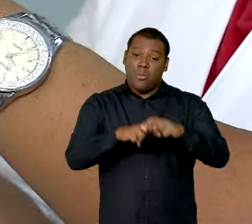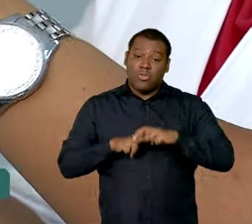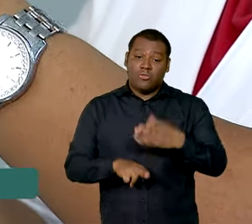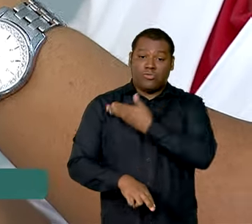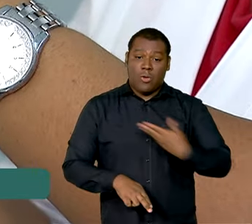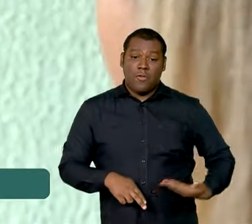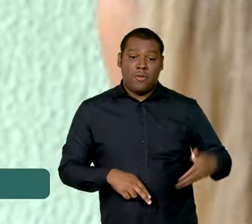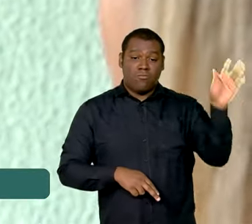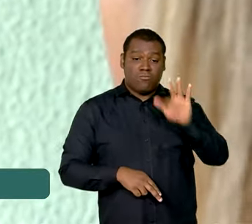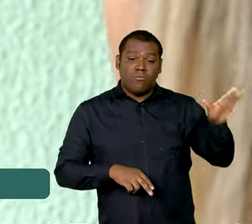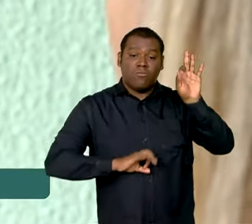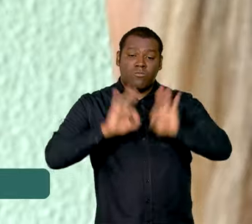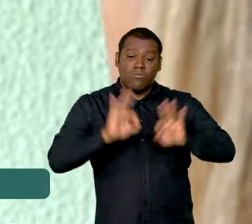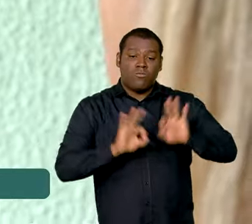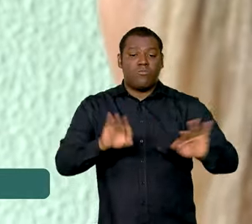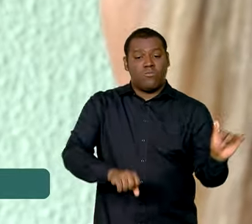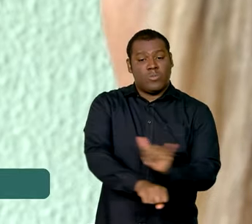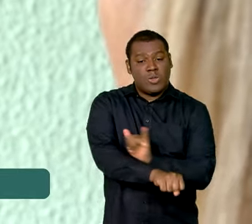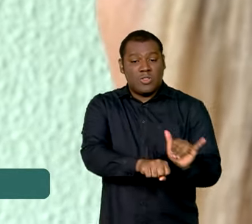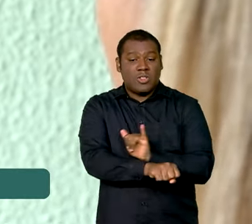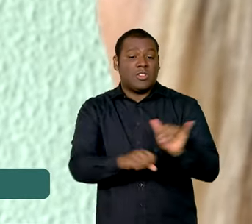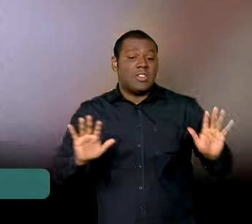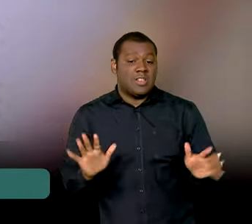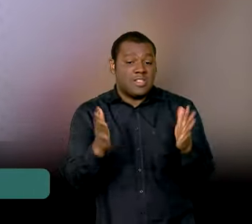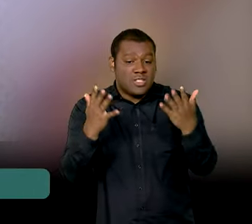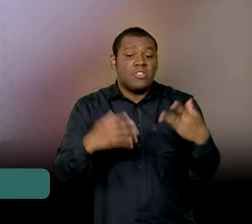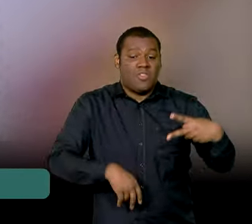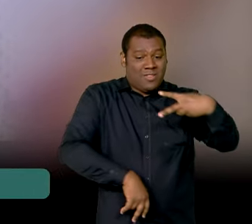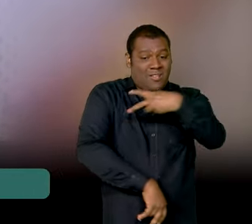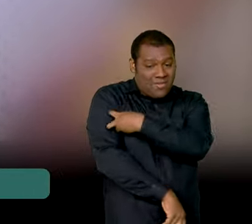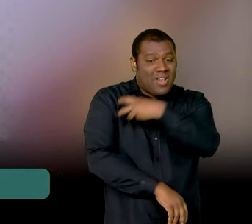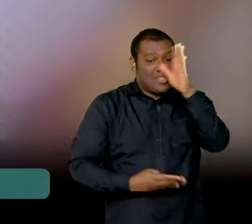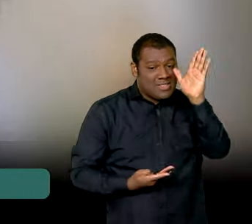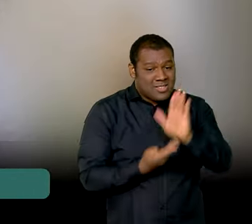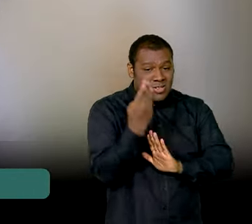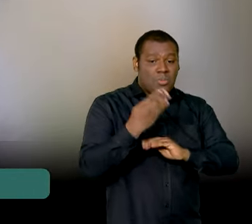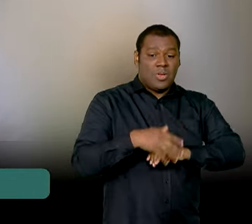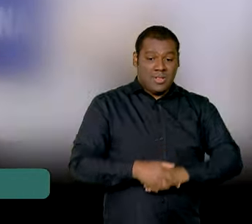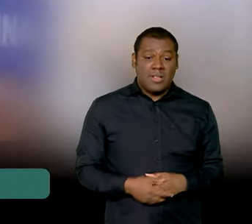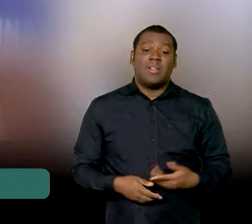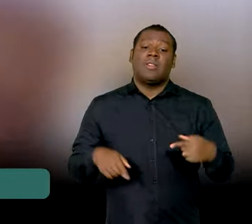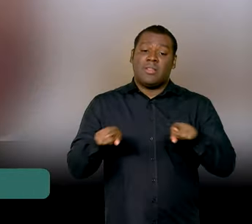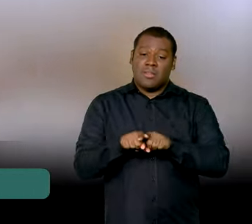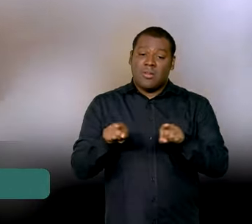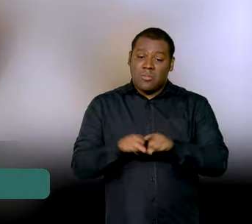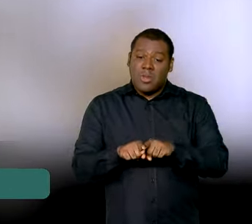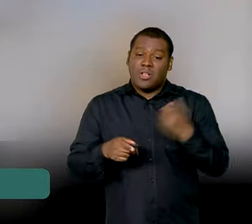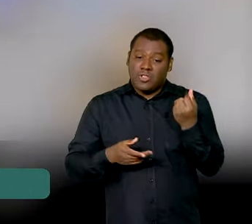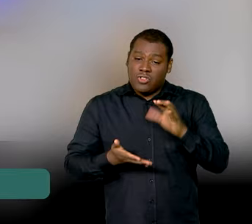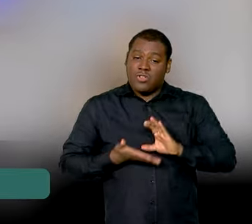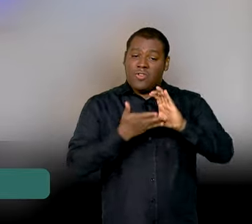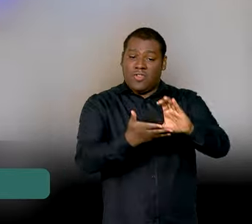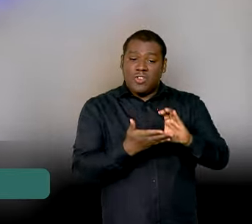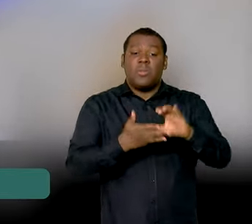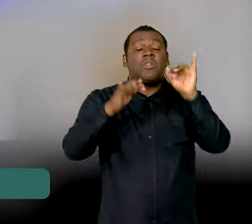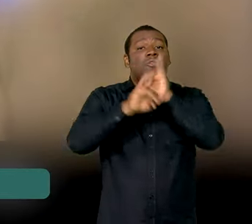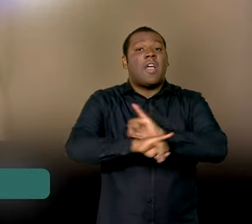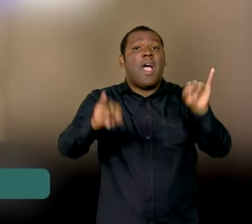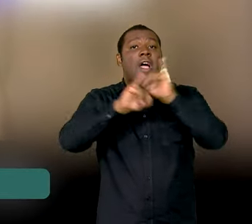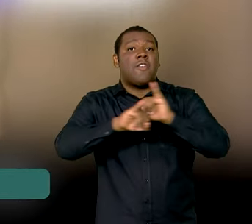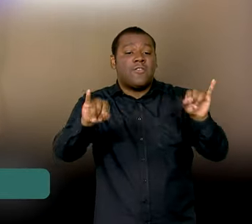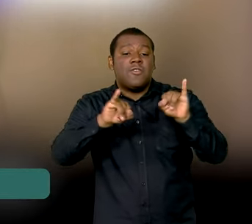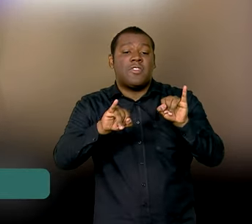tem adotado estratégias para aumentar as taxas de imunizações e investido em campanhas informativas para